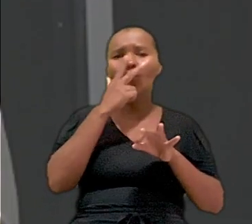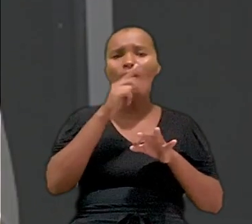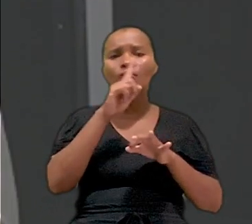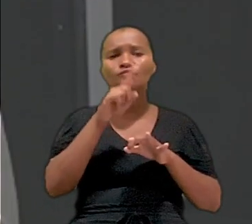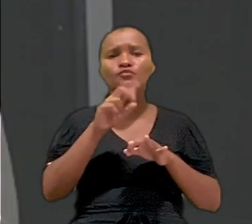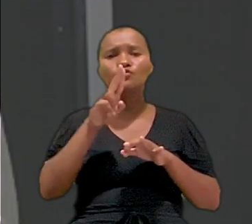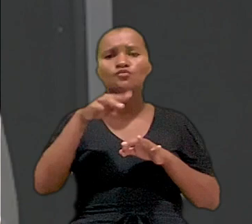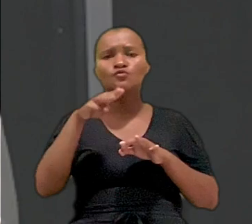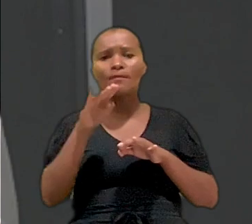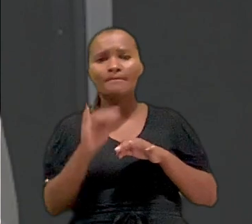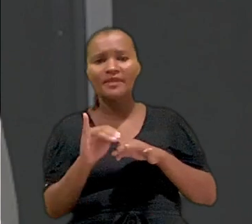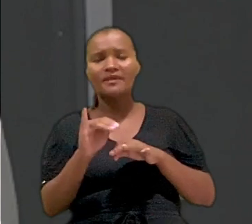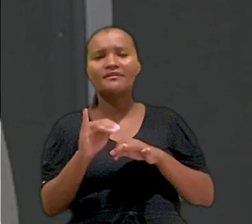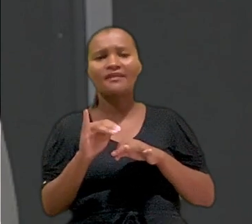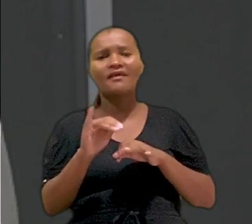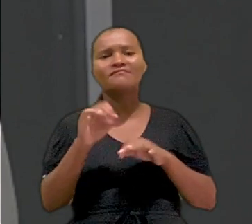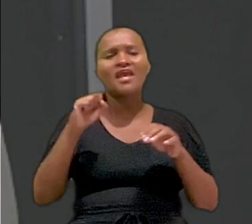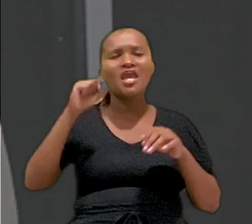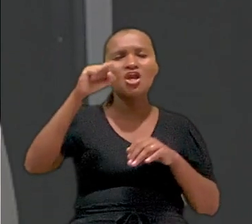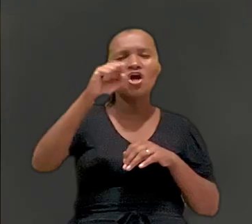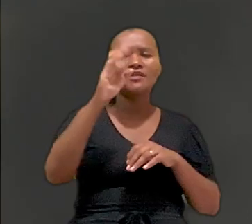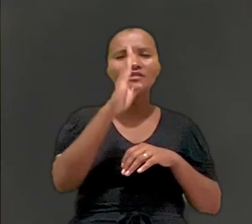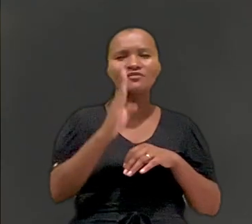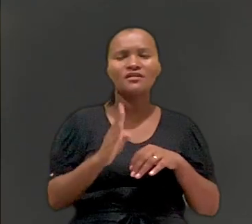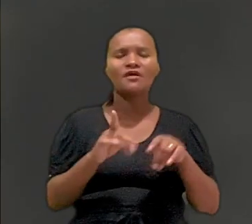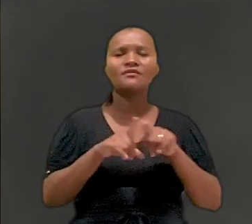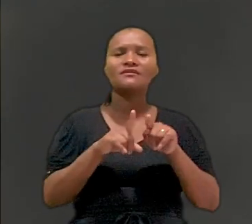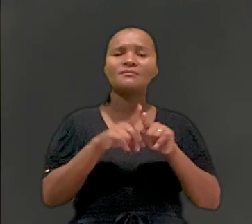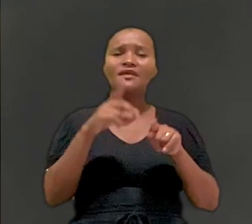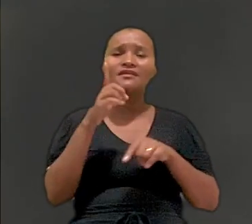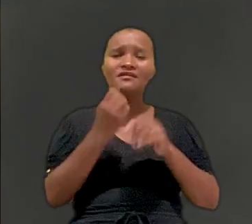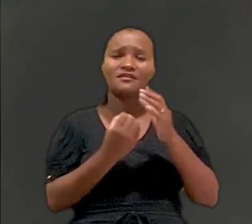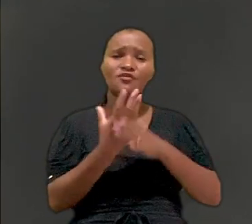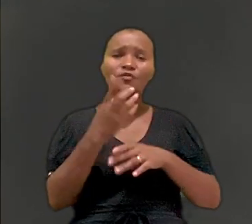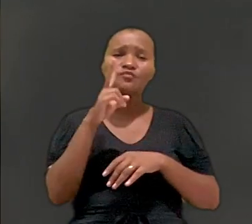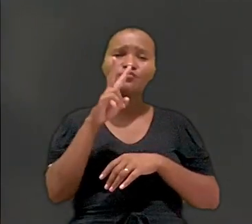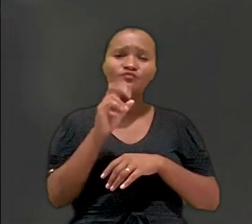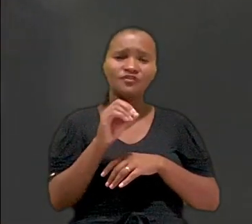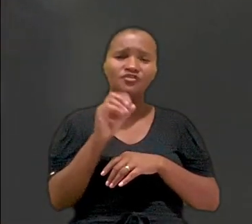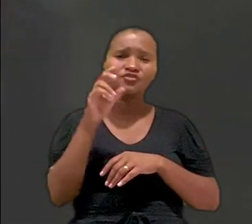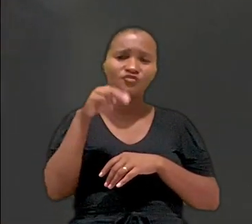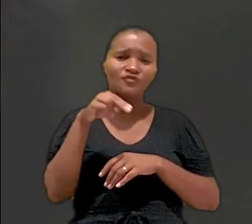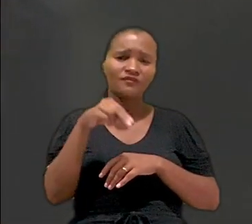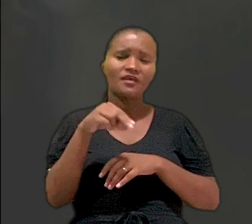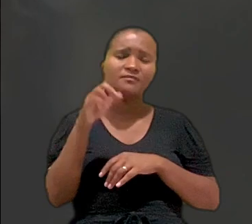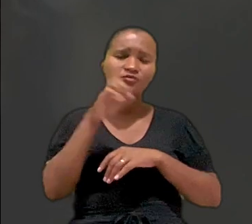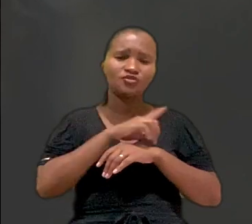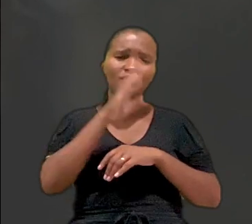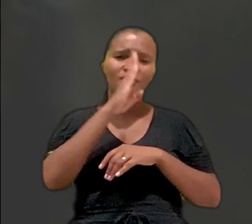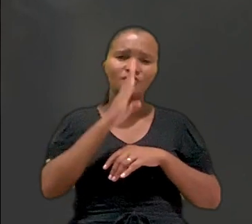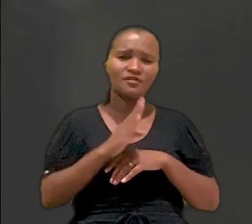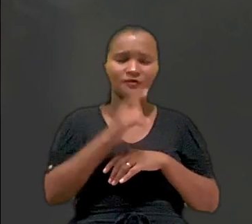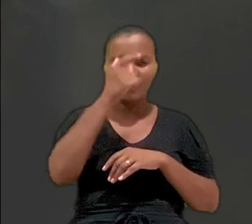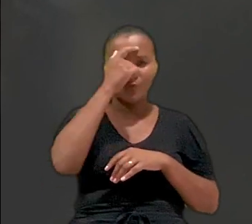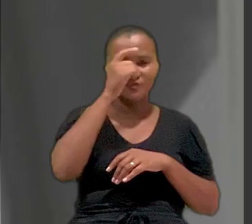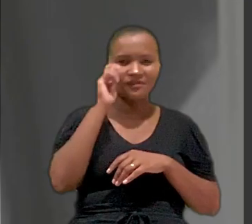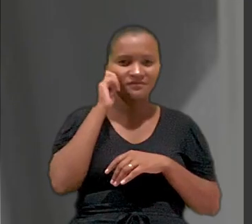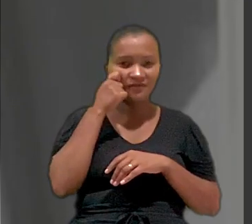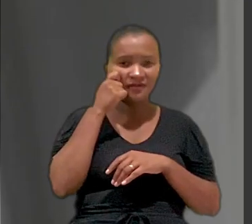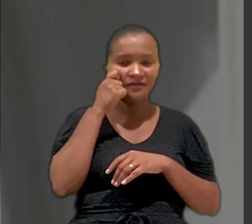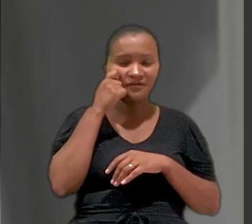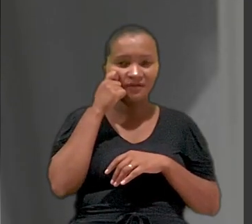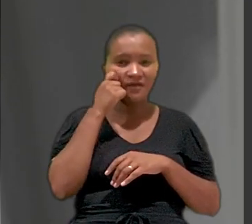institui Zumbi dos Palmares como herói nacional e o dia 20 de novembro como o Dia Nacional da Consciência Negra.